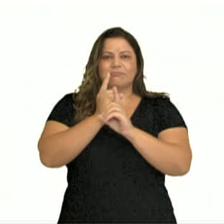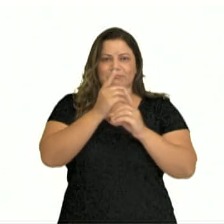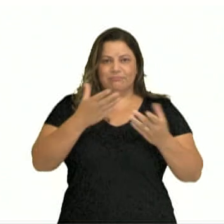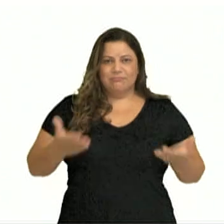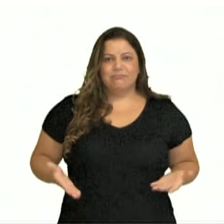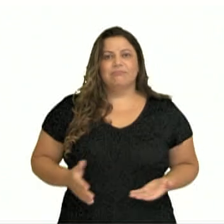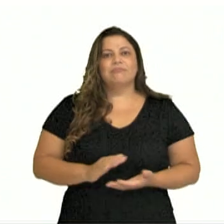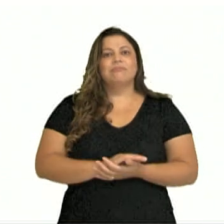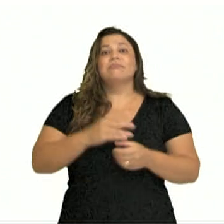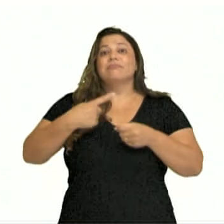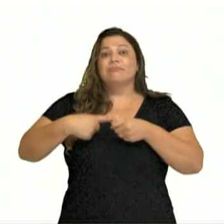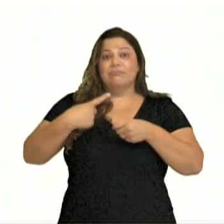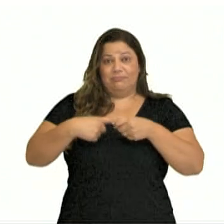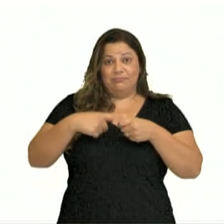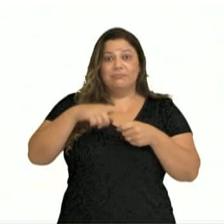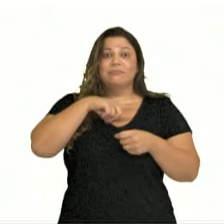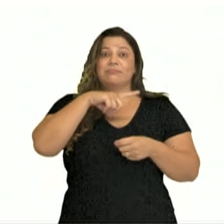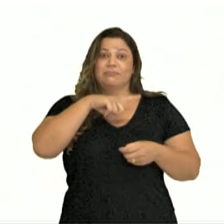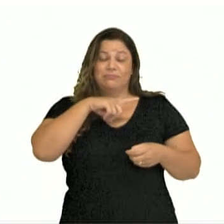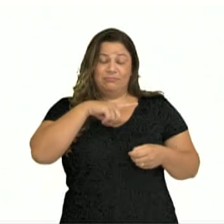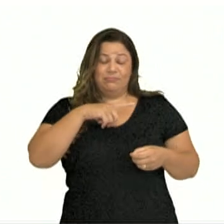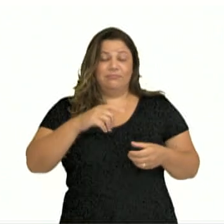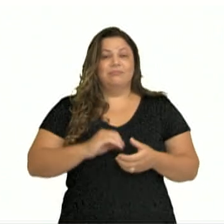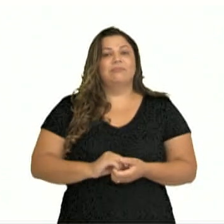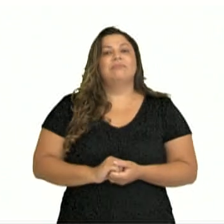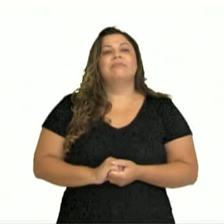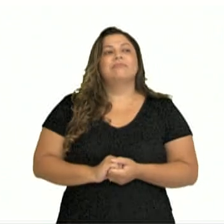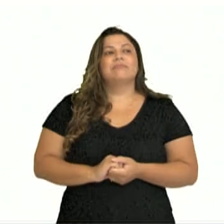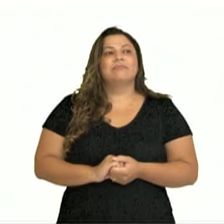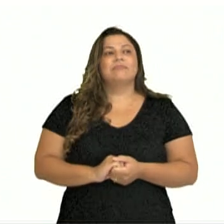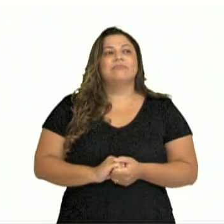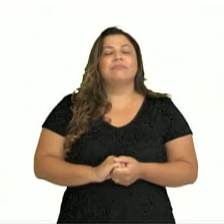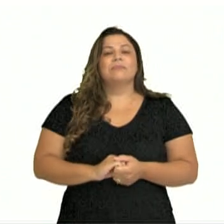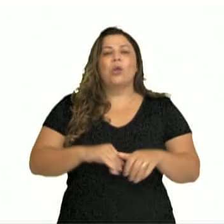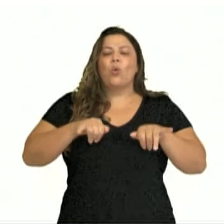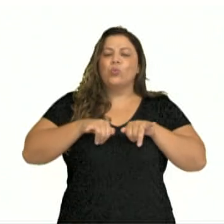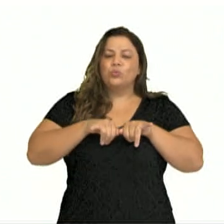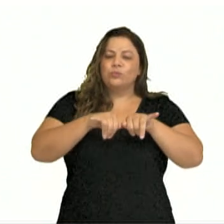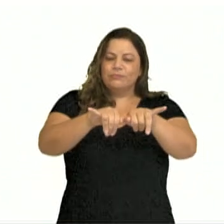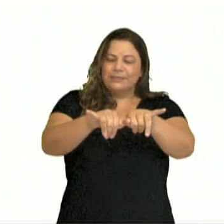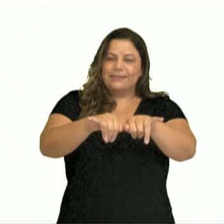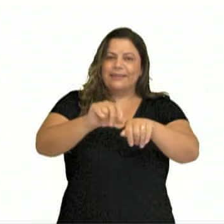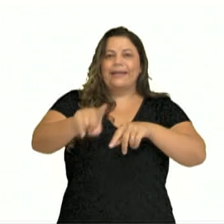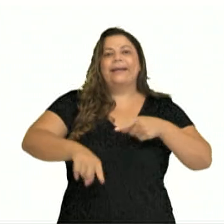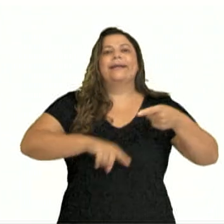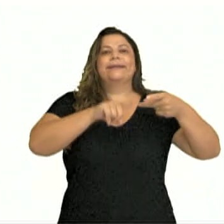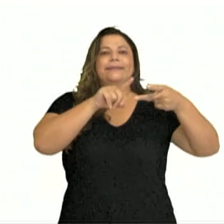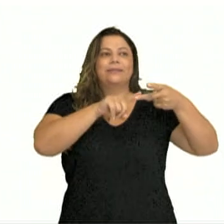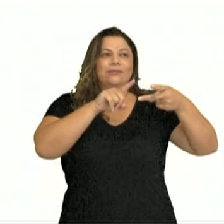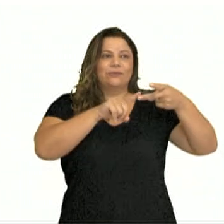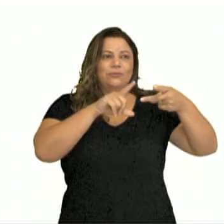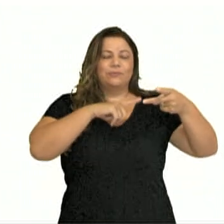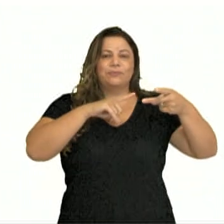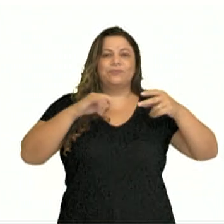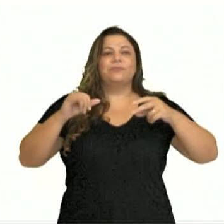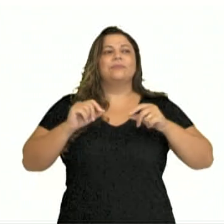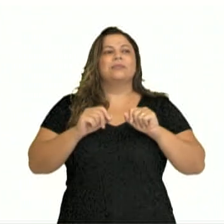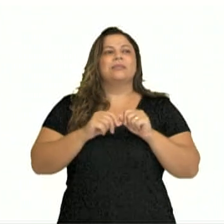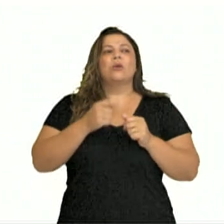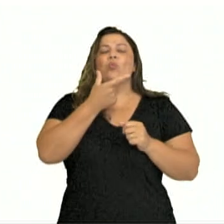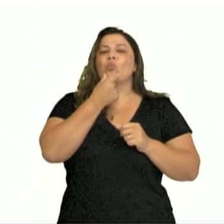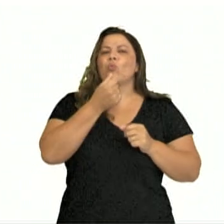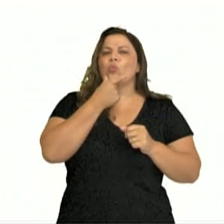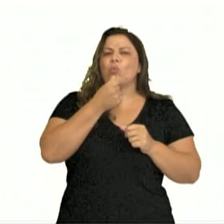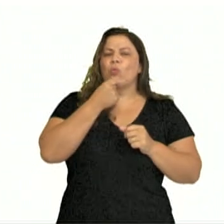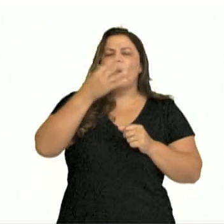Numa cidade nós podemos ter um supermarket, que é o supermercado. Então na imagem nós vemos um homem